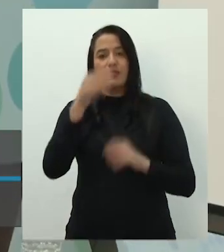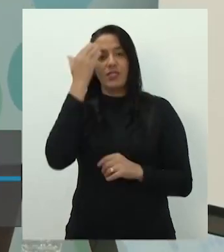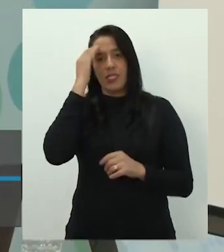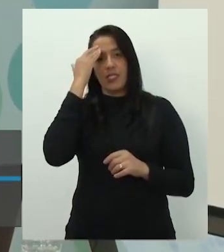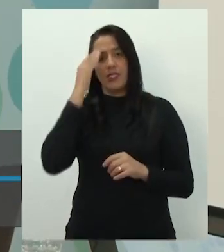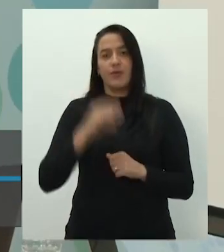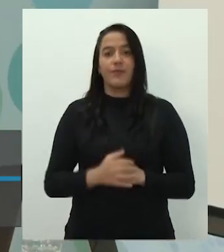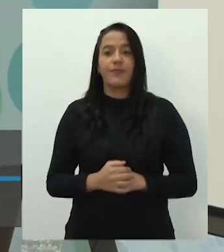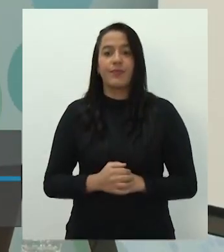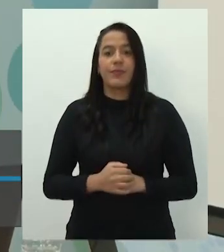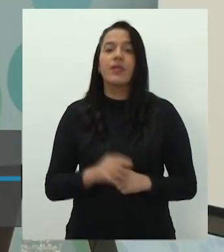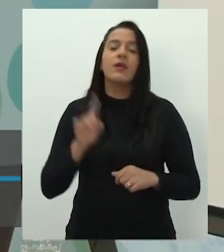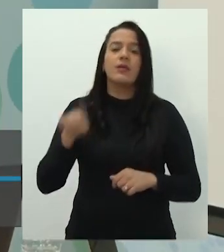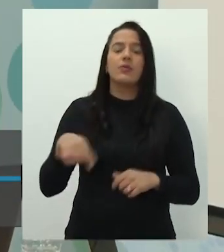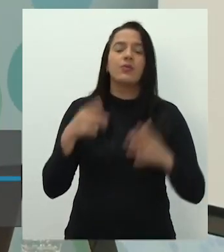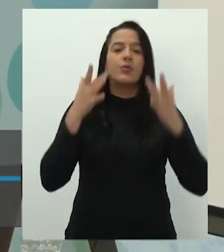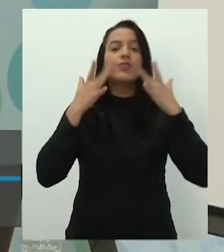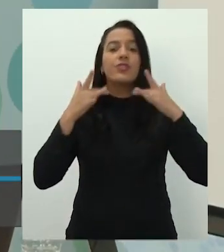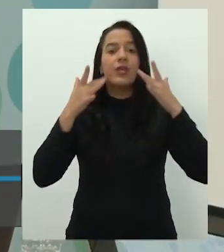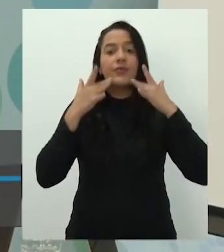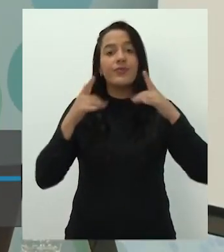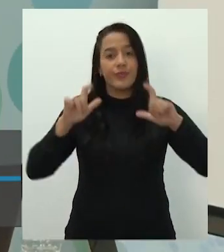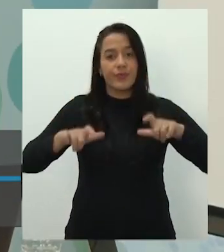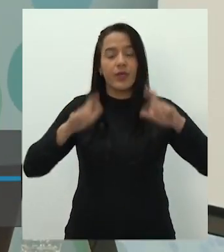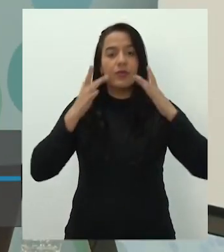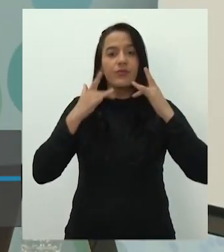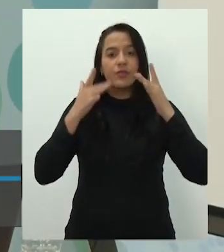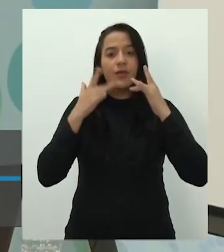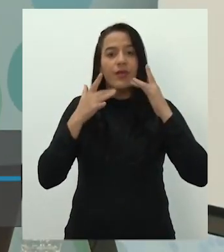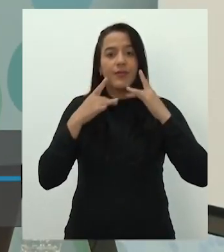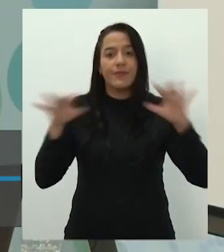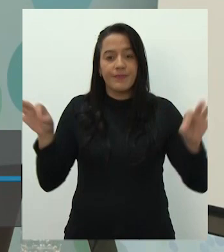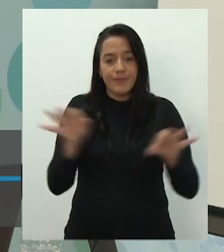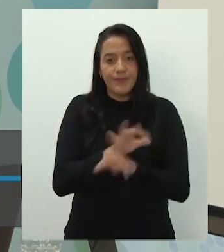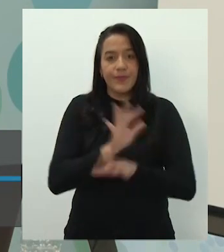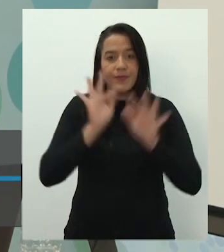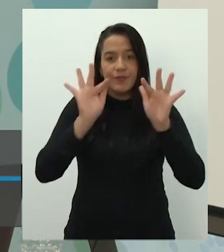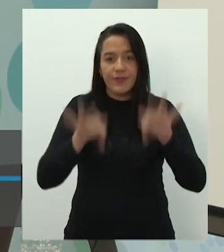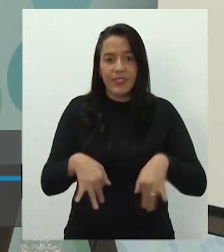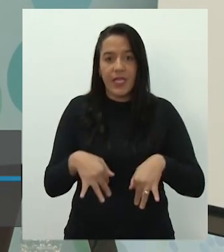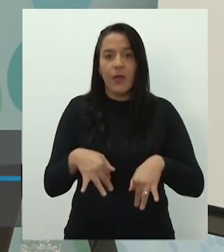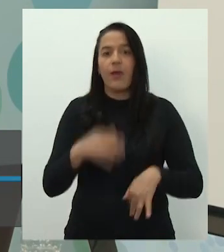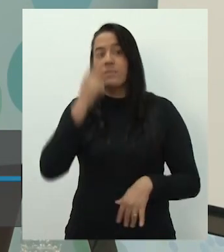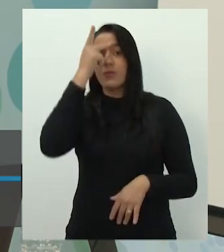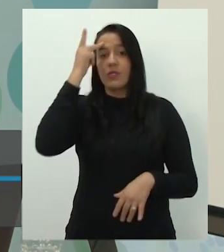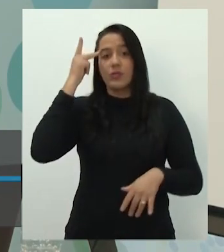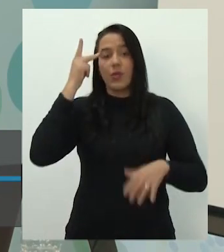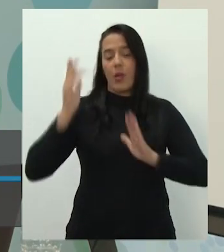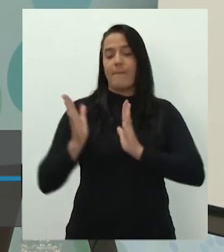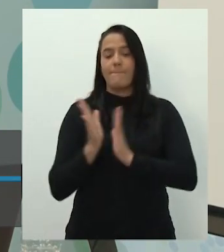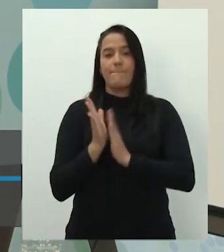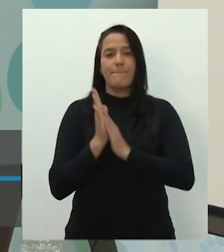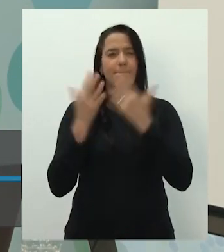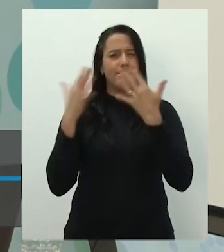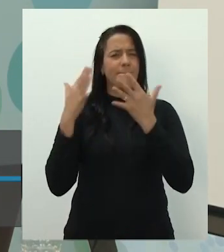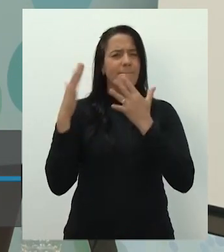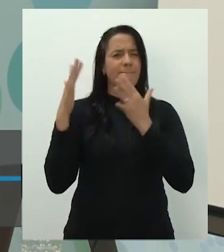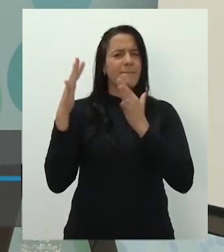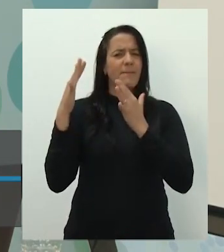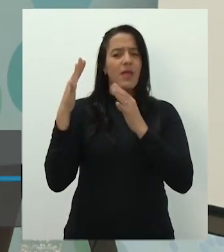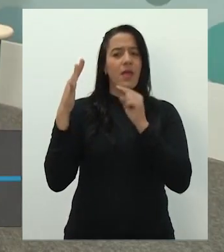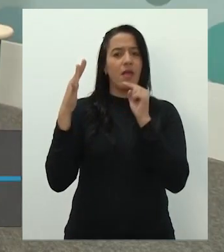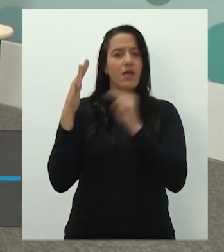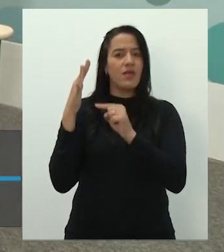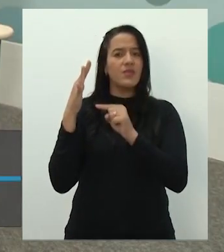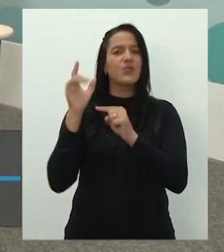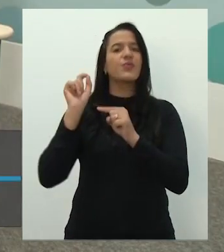aplaudem. Boa. É uma comunicação. Se é o final da peça de teatro, ninguém se levantar e ninguém aplaudir, também é uma mensagem.